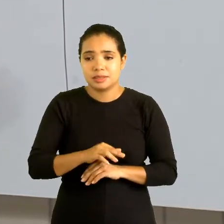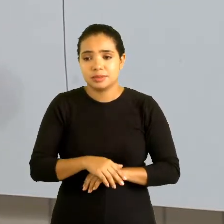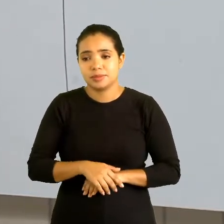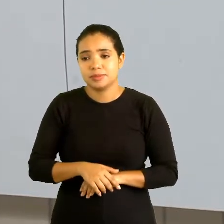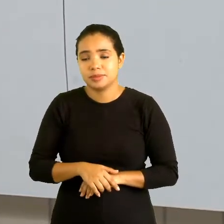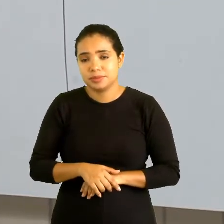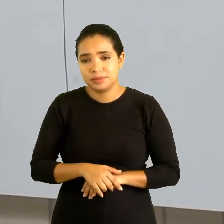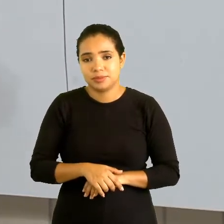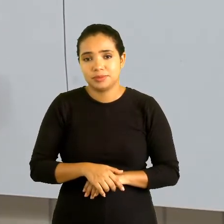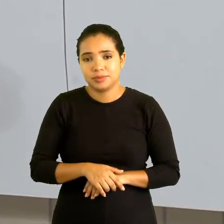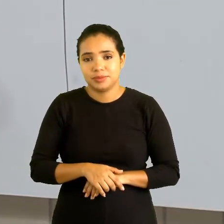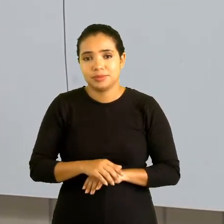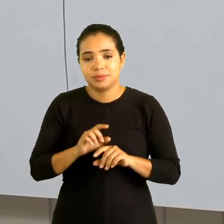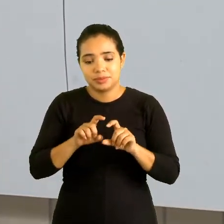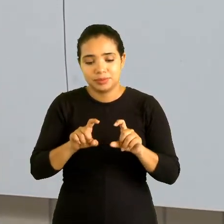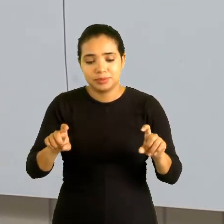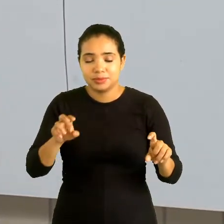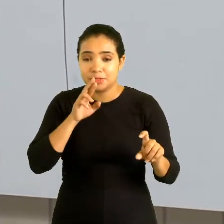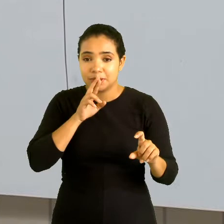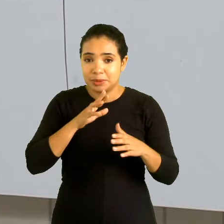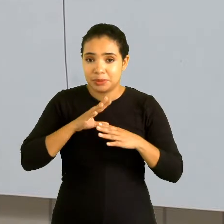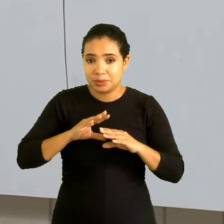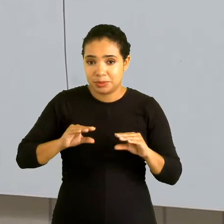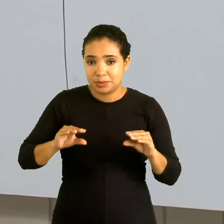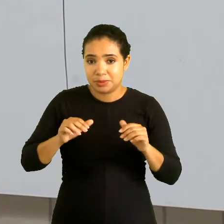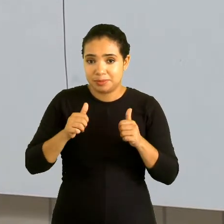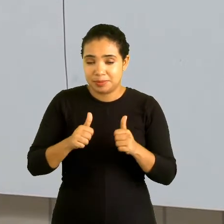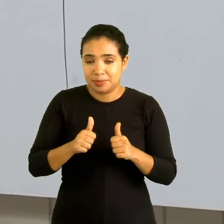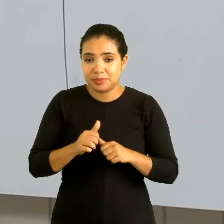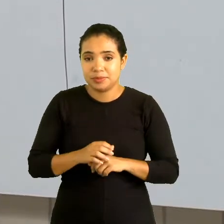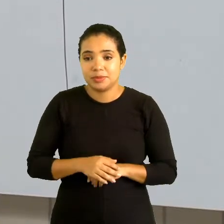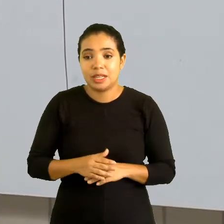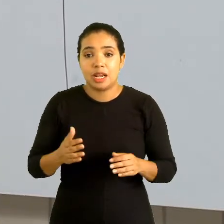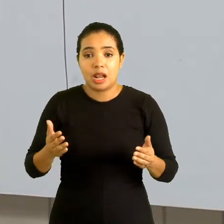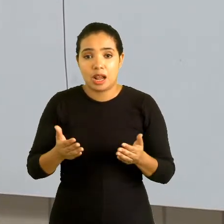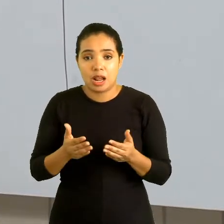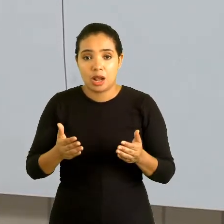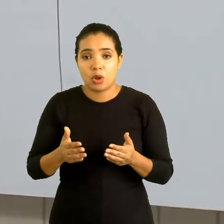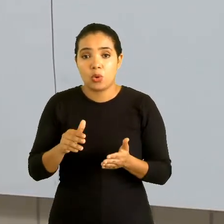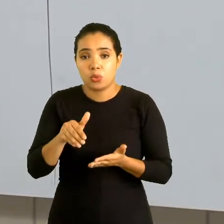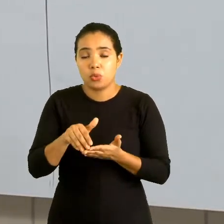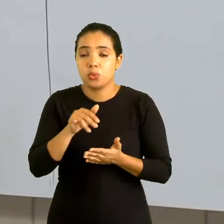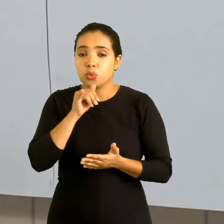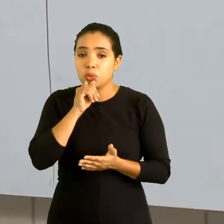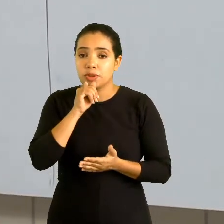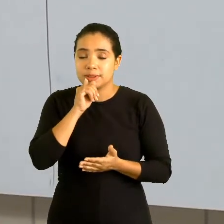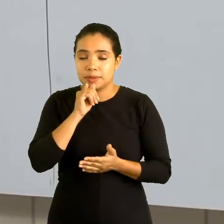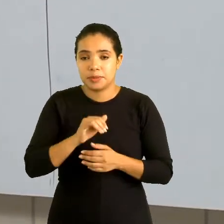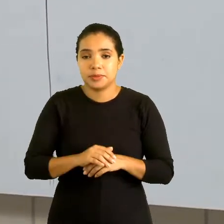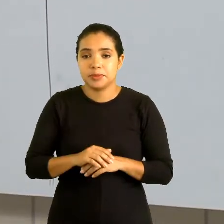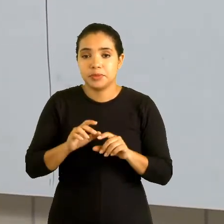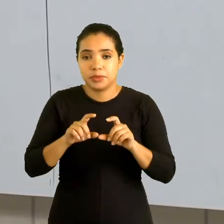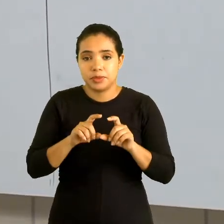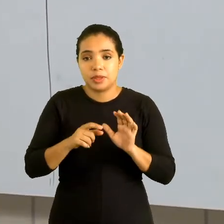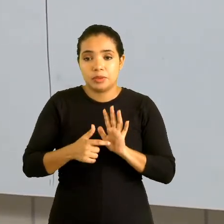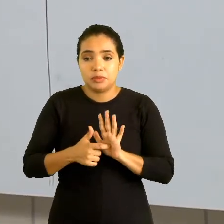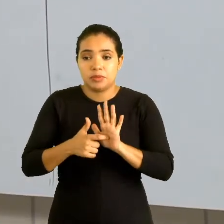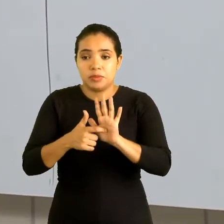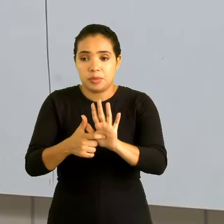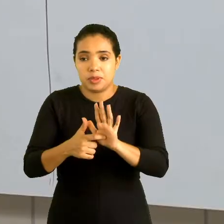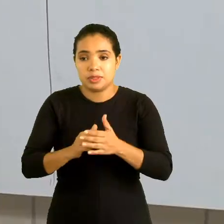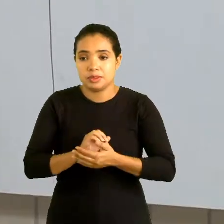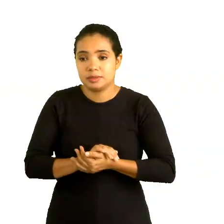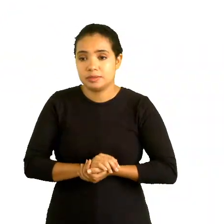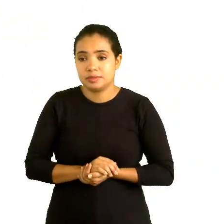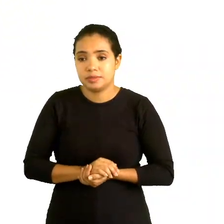nossa divisão. Tranquilo, não é, pessoal? Nós temos, então, o nosso último exemplo. E na tela, ele aparece o seguinte.